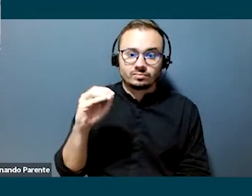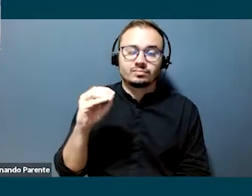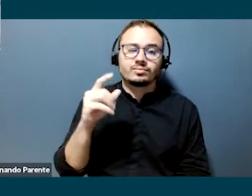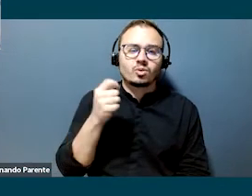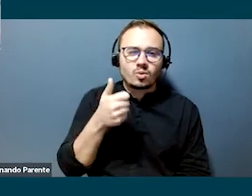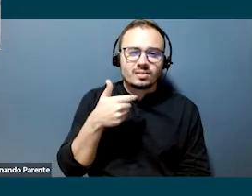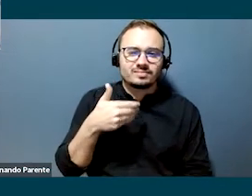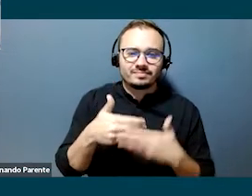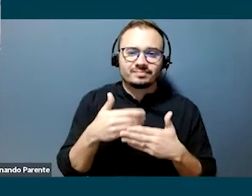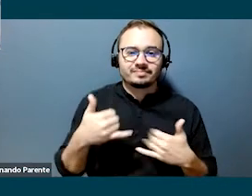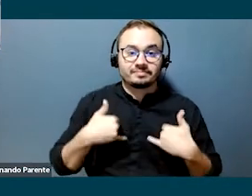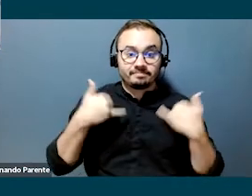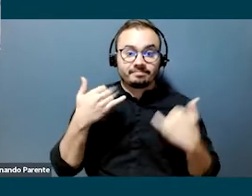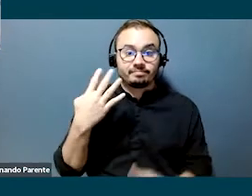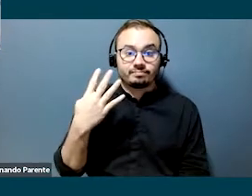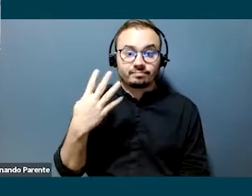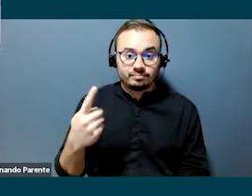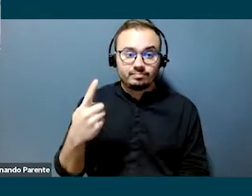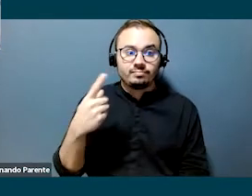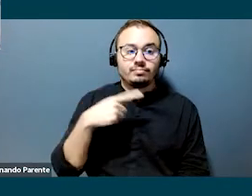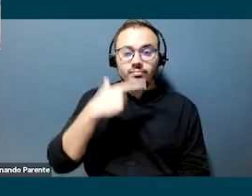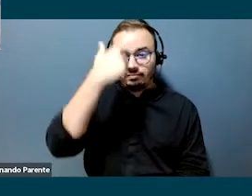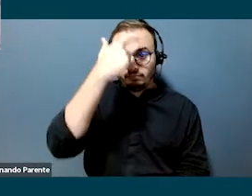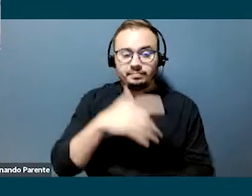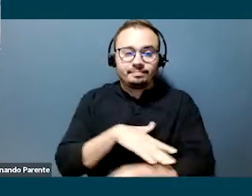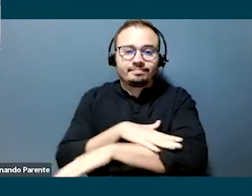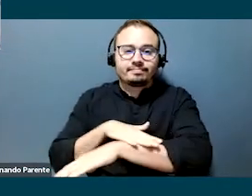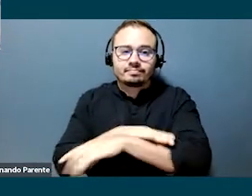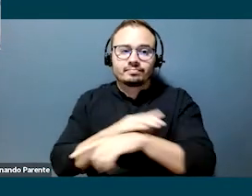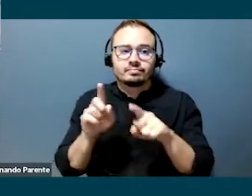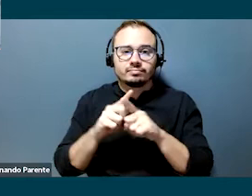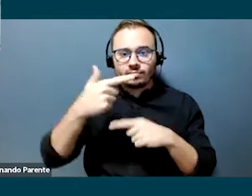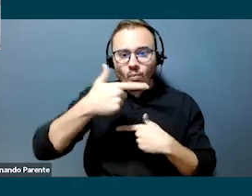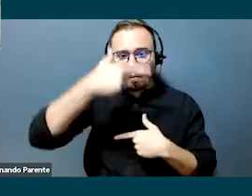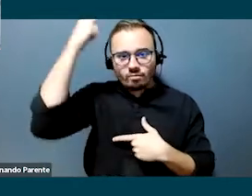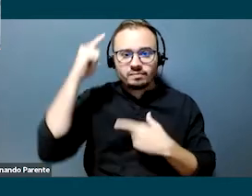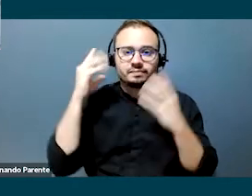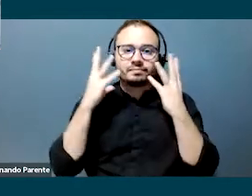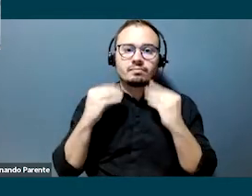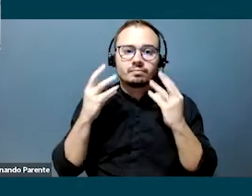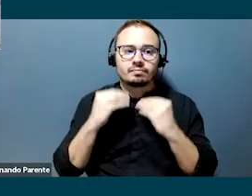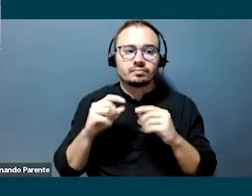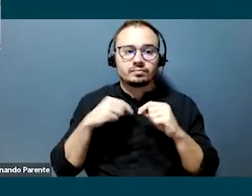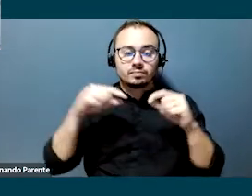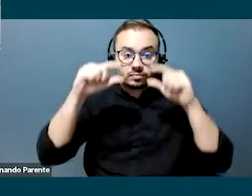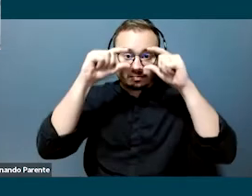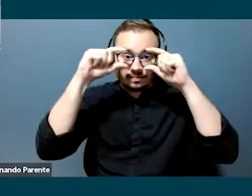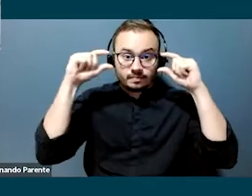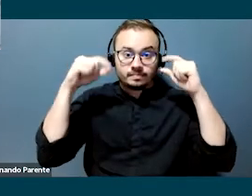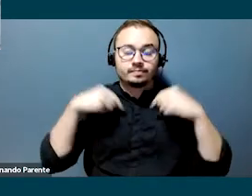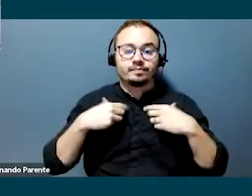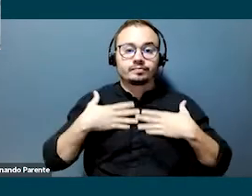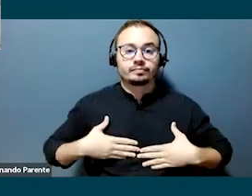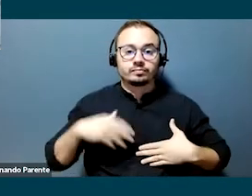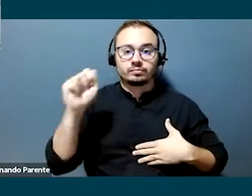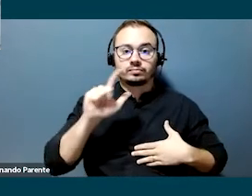quase 41 na verdade. Pardo, careca, com barba, uso óculos. Estou vestindo uma camisa azul escura,